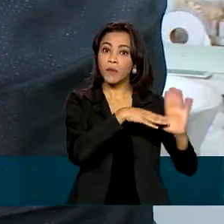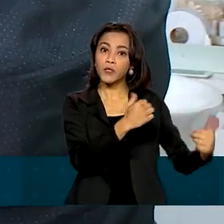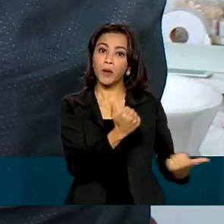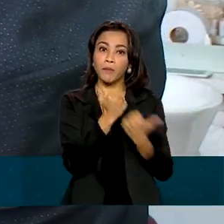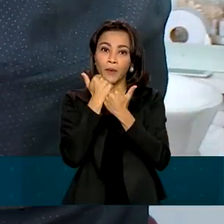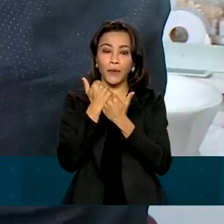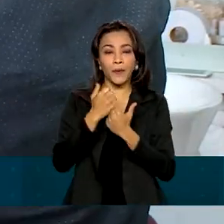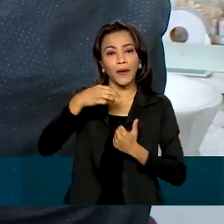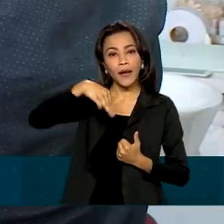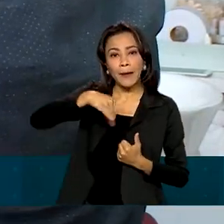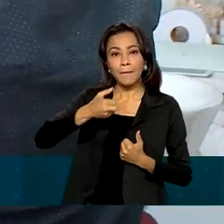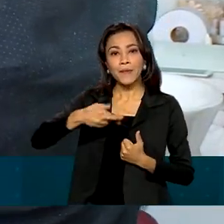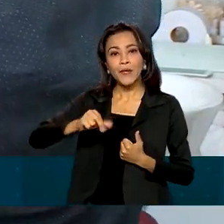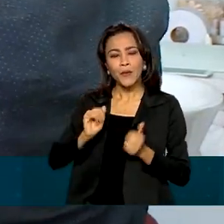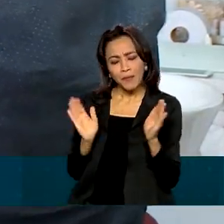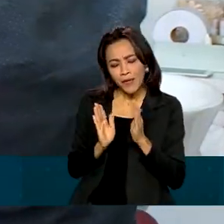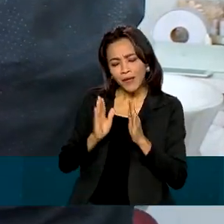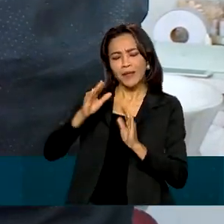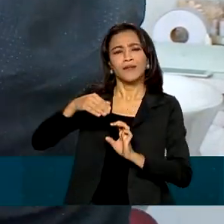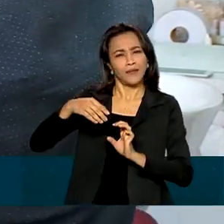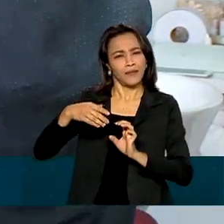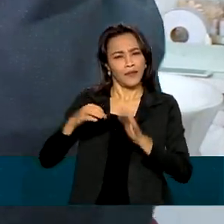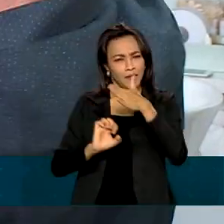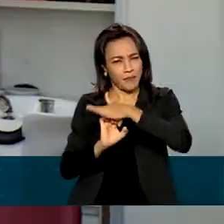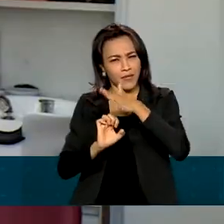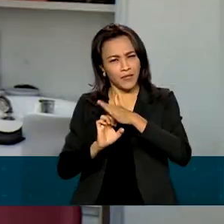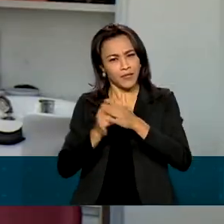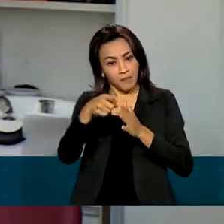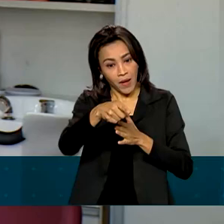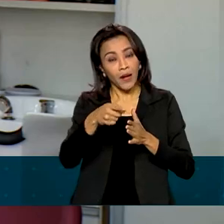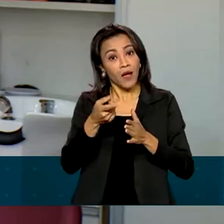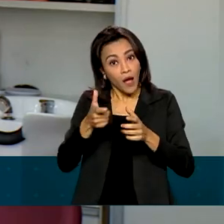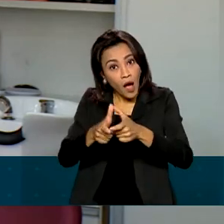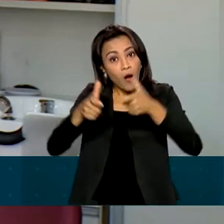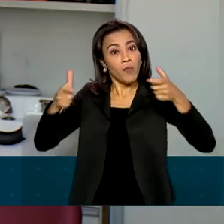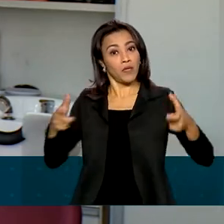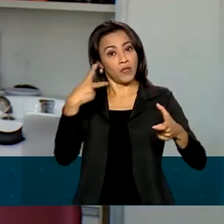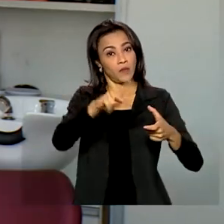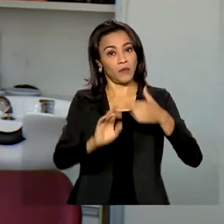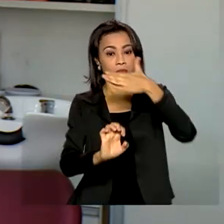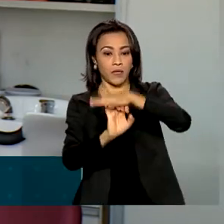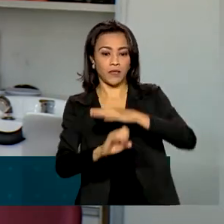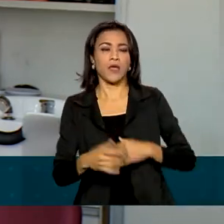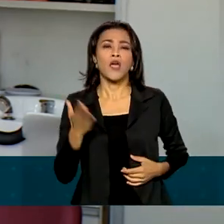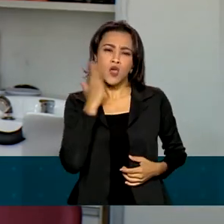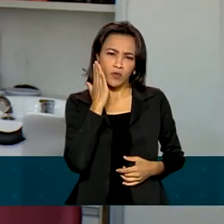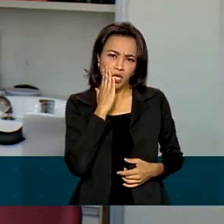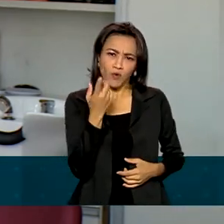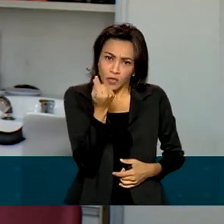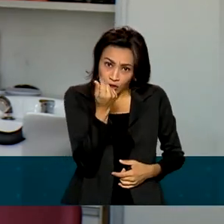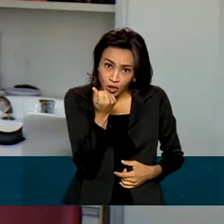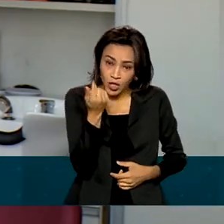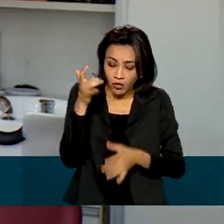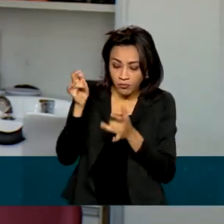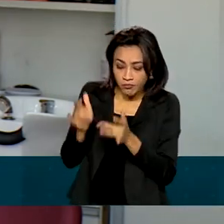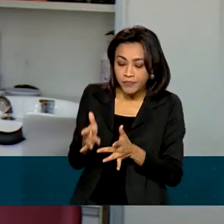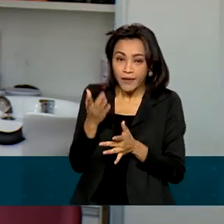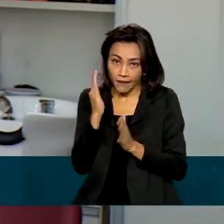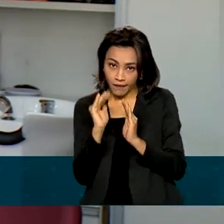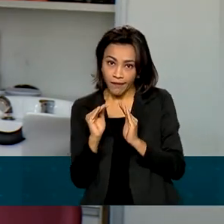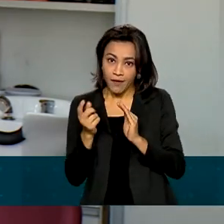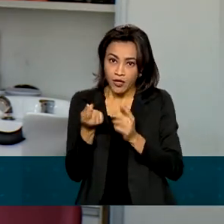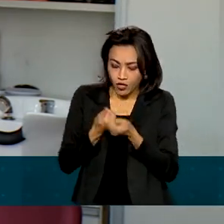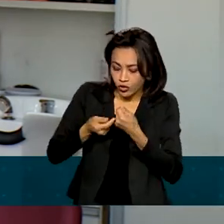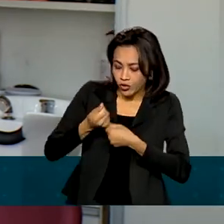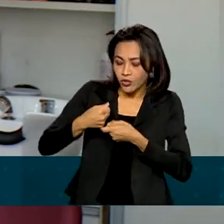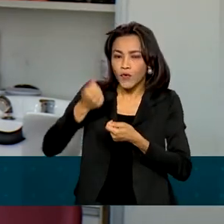micro e pequenas empresas para expandir os negócios. E eu sei que com esse capital aqui dentro eu vou conseguir melhorar muito o atendimento, melhorar até